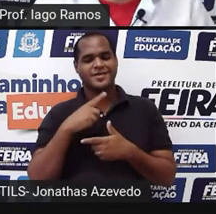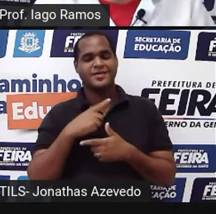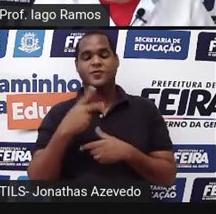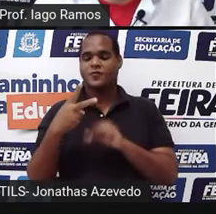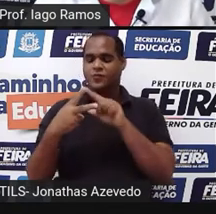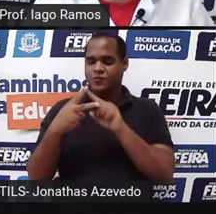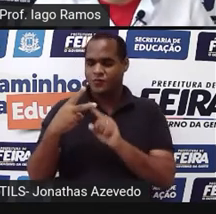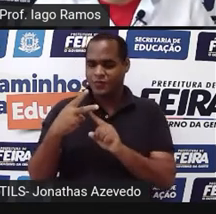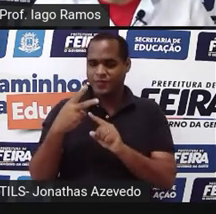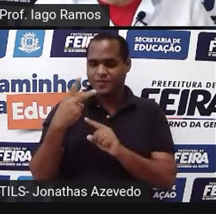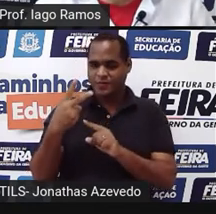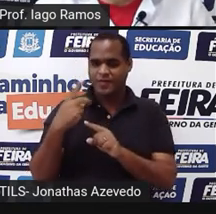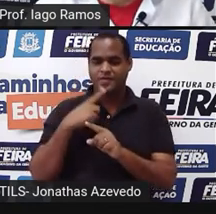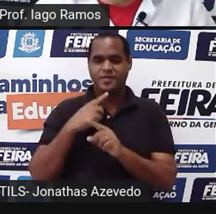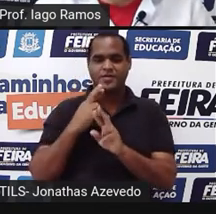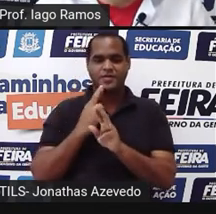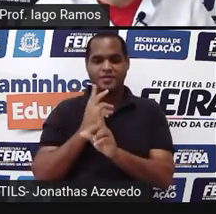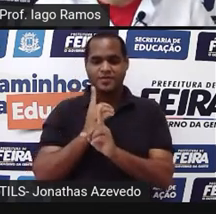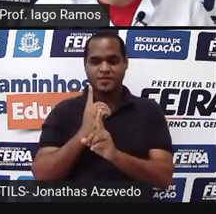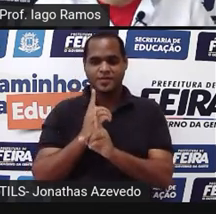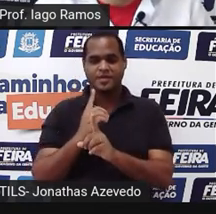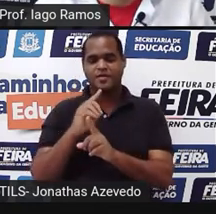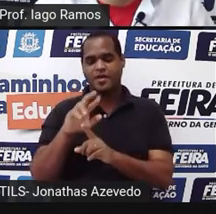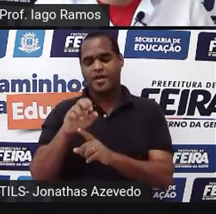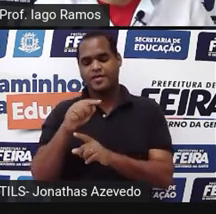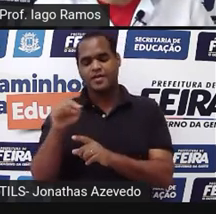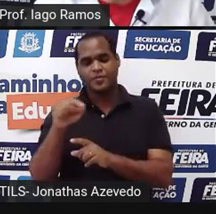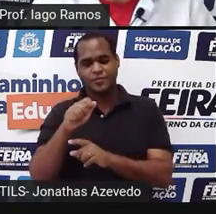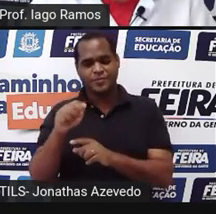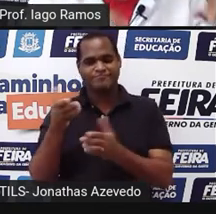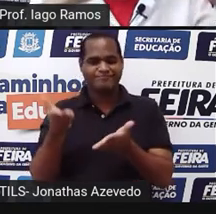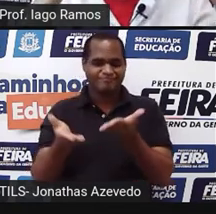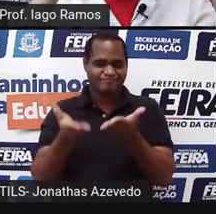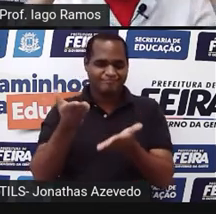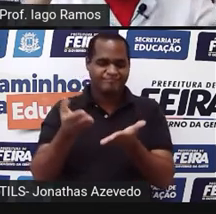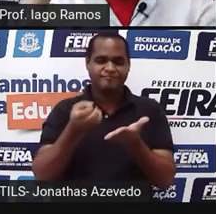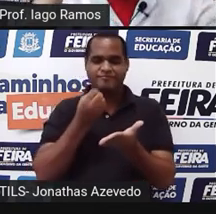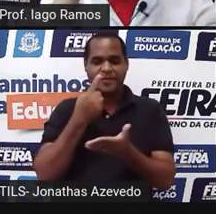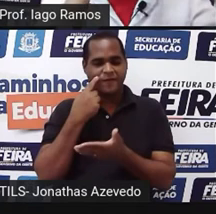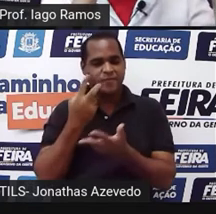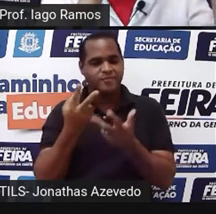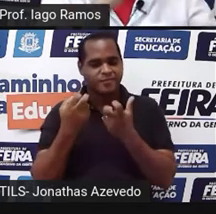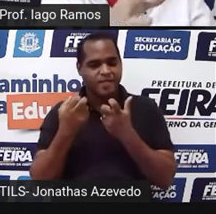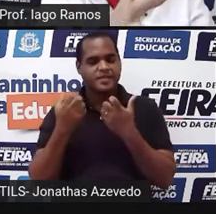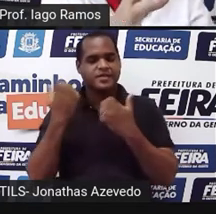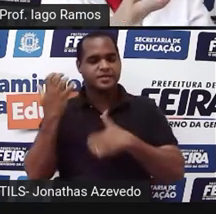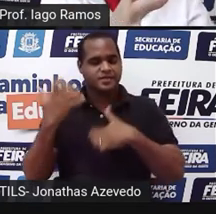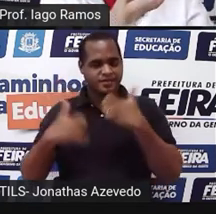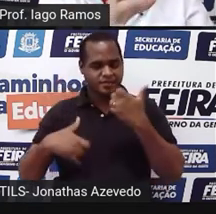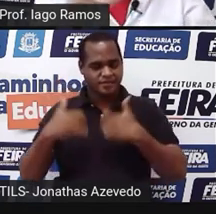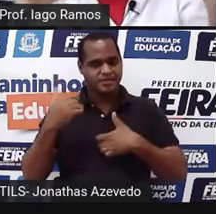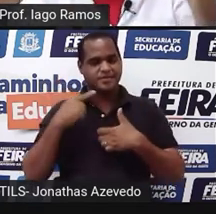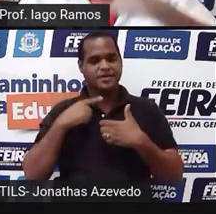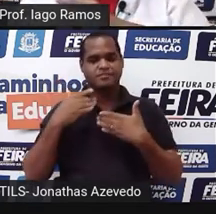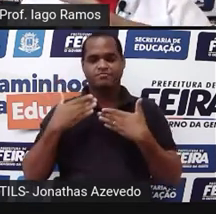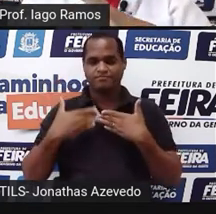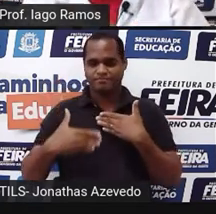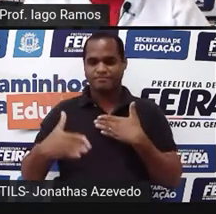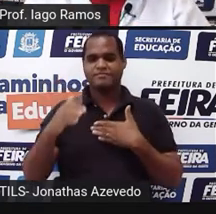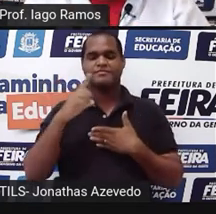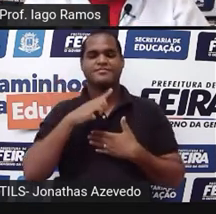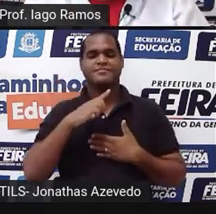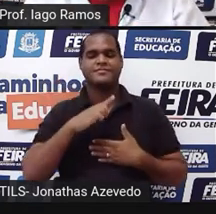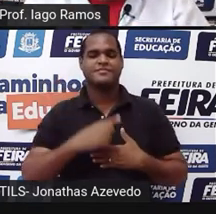encontrou, ele é chamado de razão de proporcionalidade. Porque se eu olhar como modelo o pequeno e o grande a